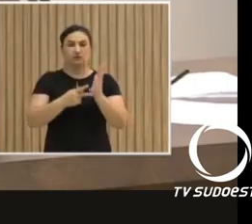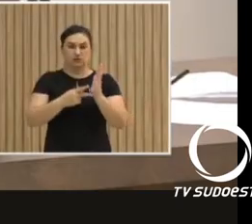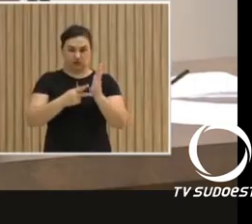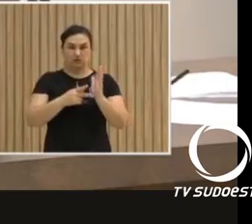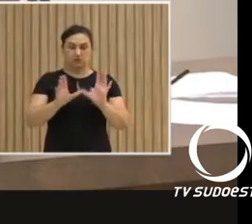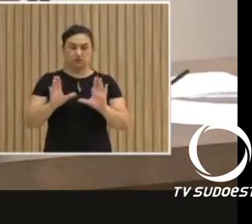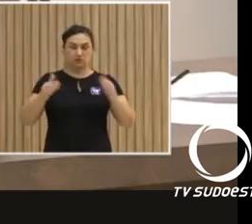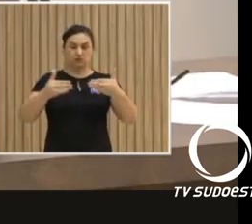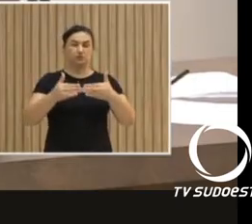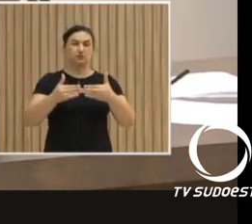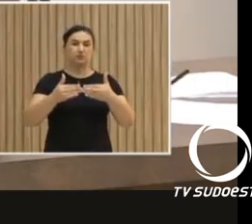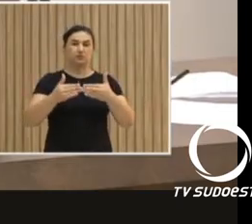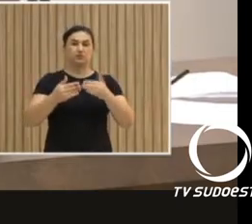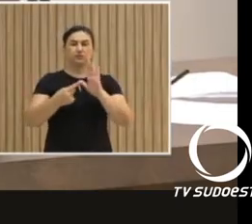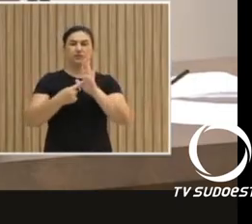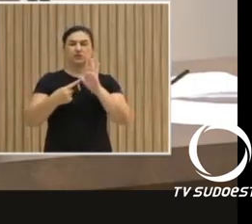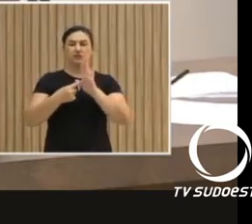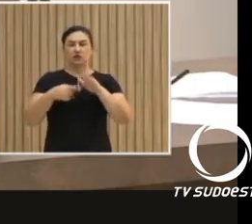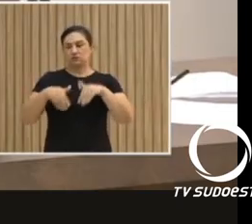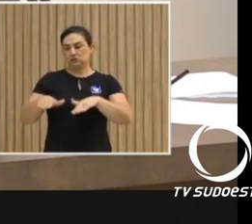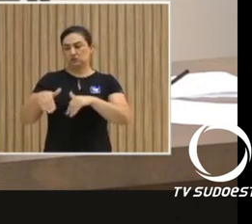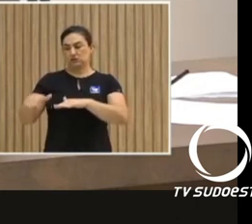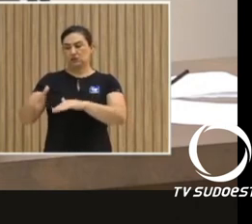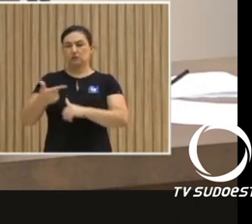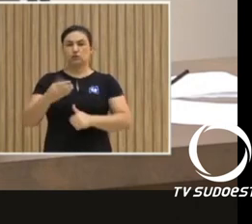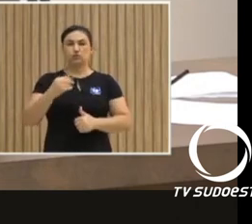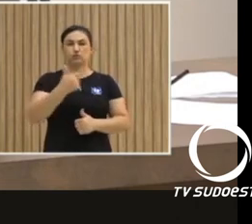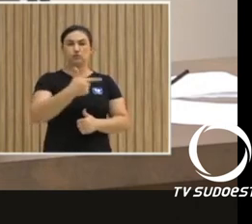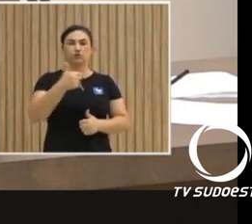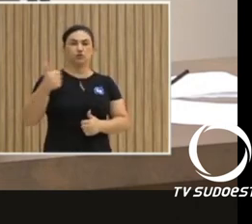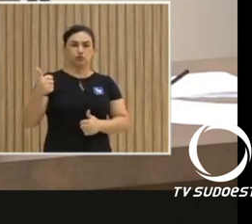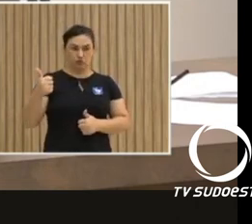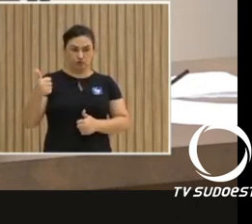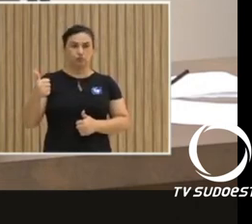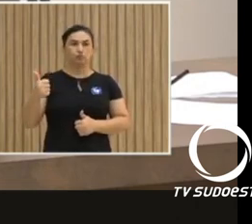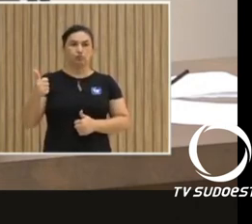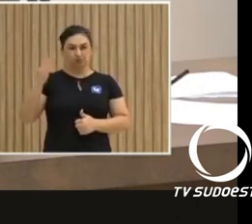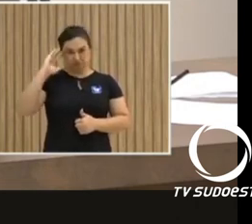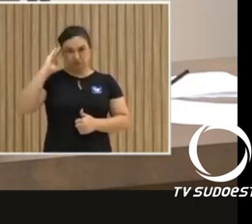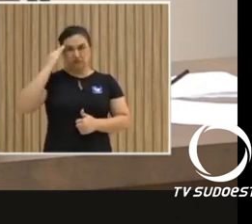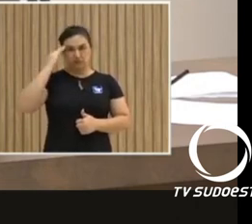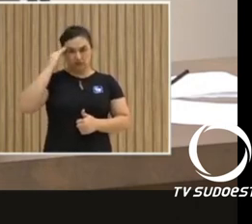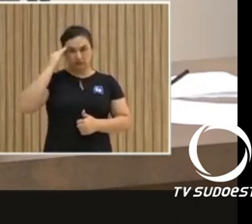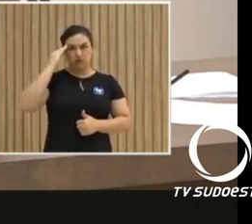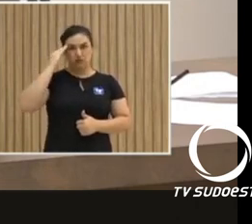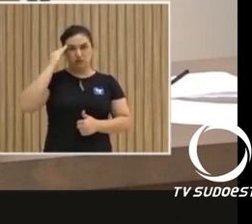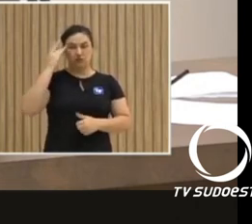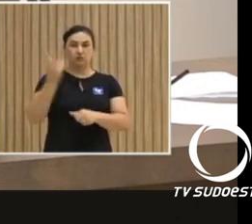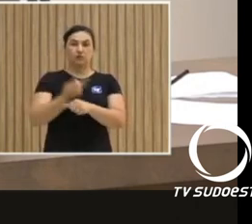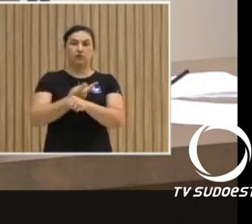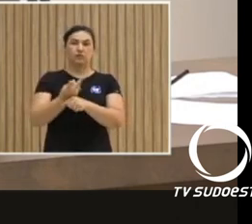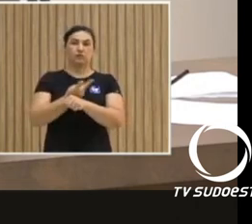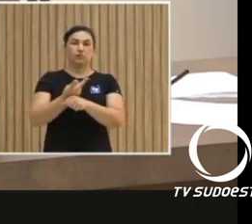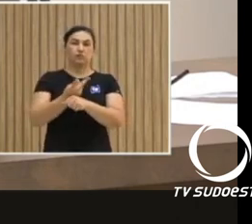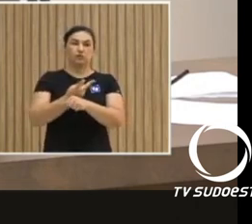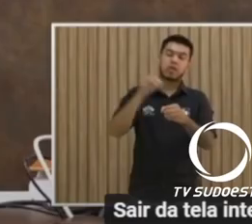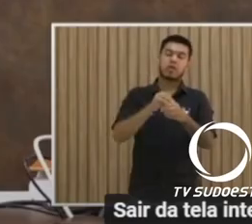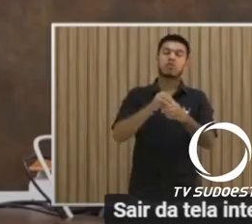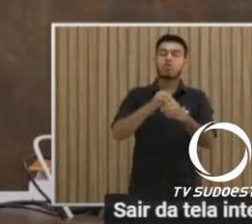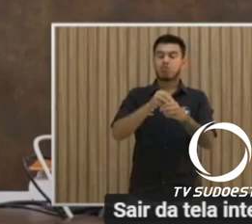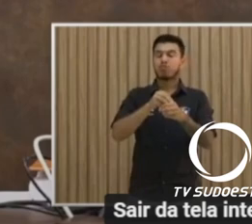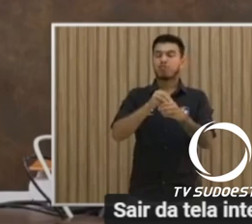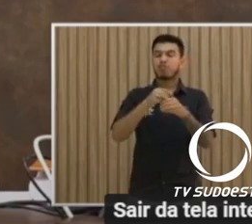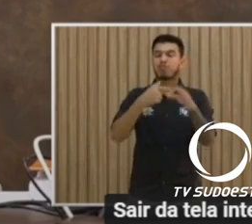Também de Claudemir Zanco, aprovada em primeira votação, projeto que concede título de cidadão benemérito ao empresário Fernando Zancanaro.